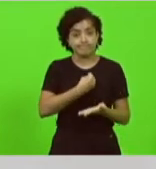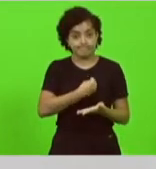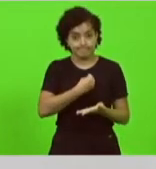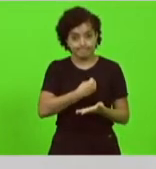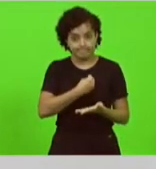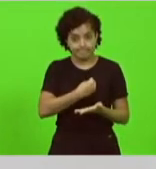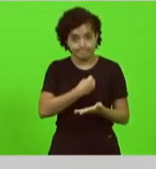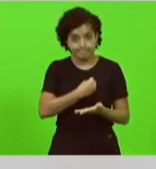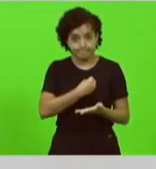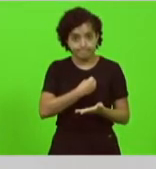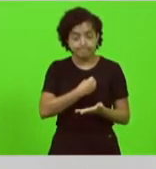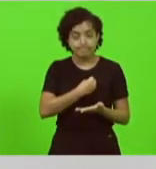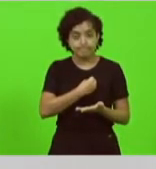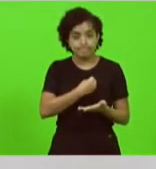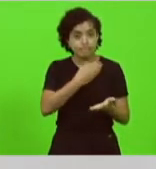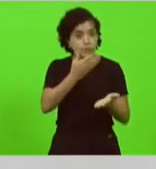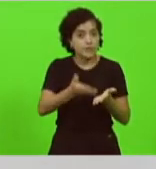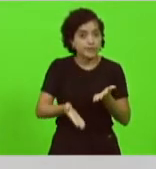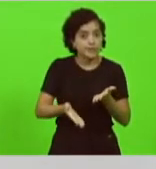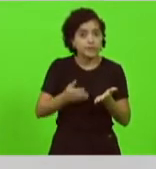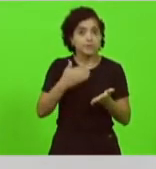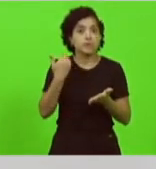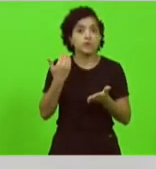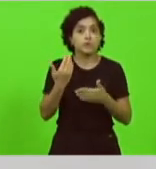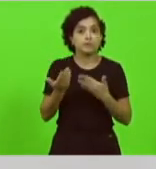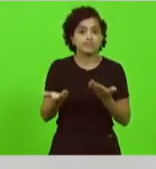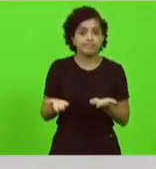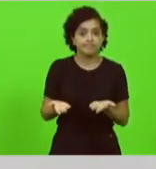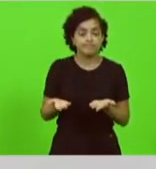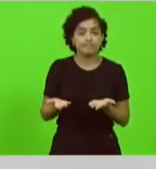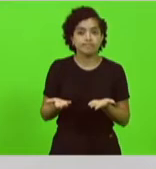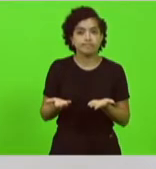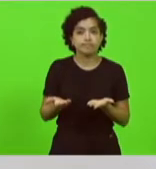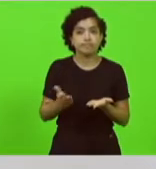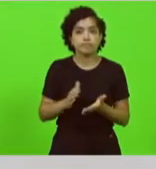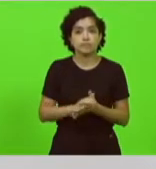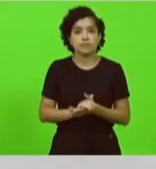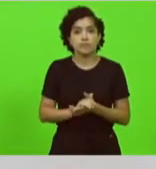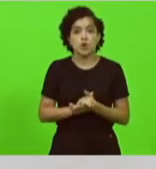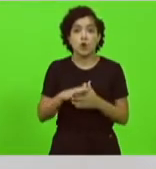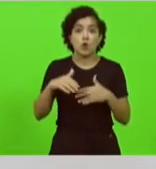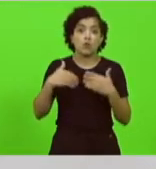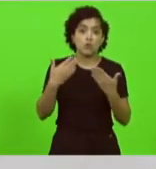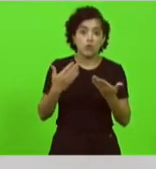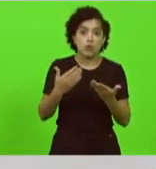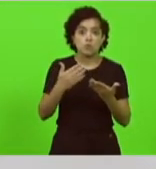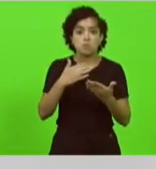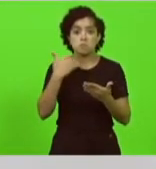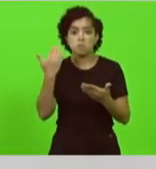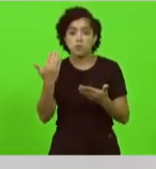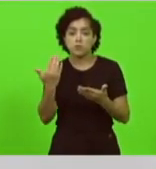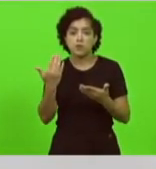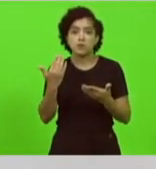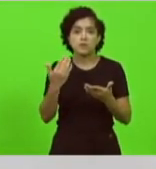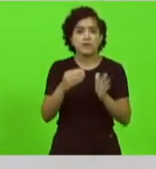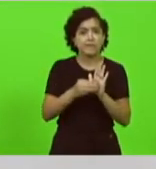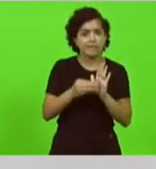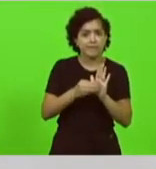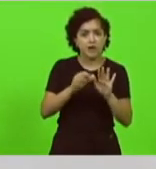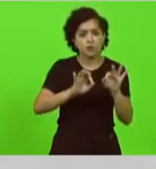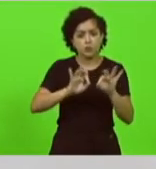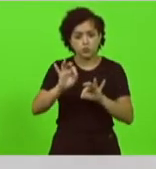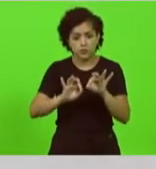será perdida será perdida teremos uma causa mortes falta de organização falta de